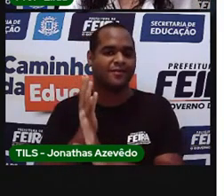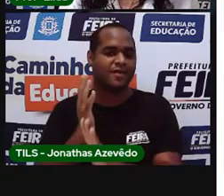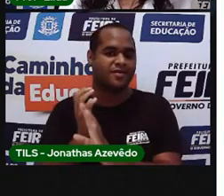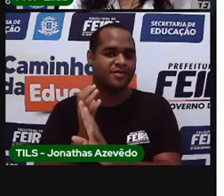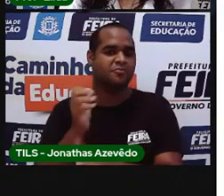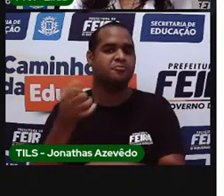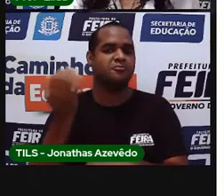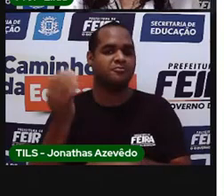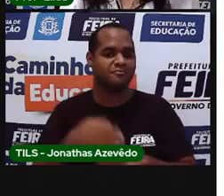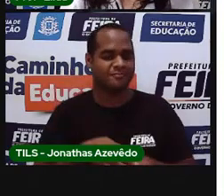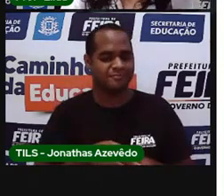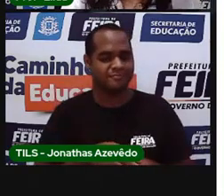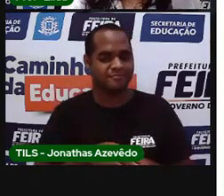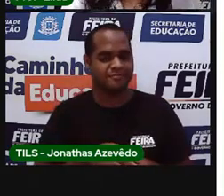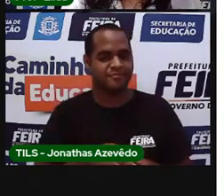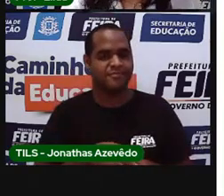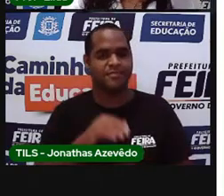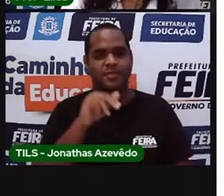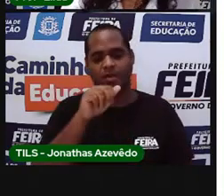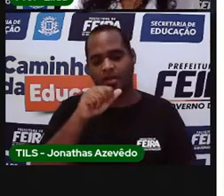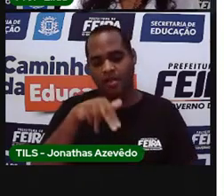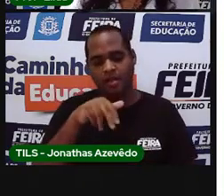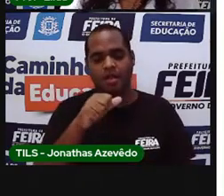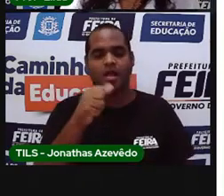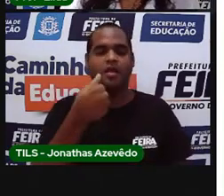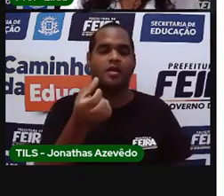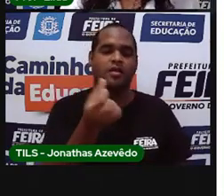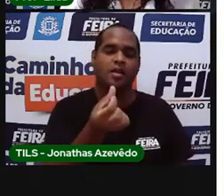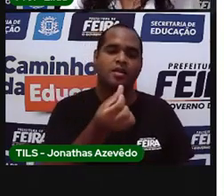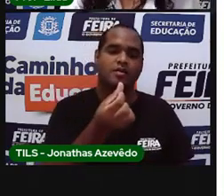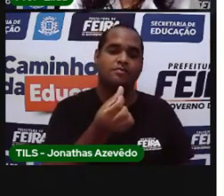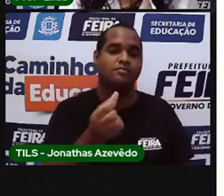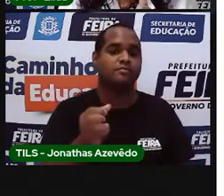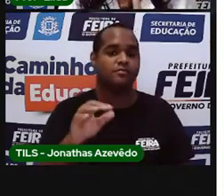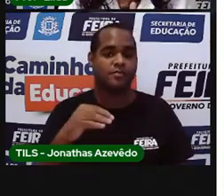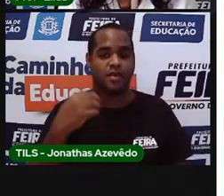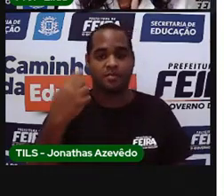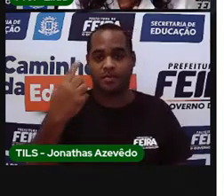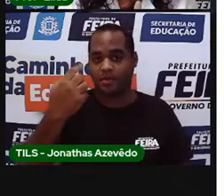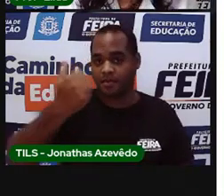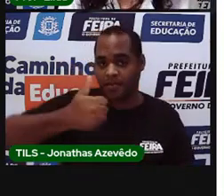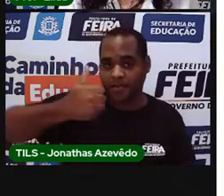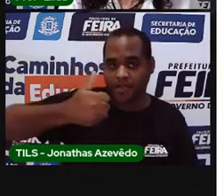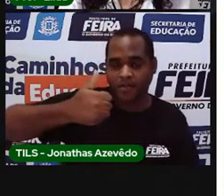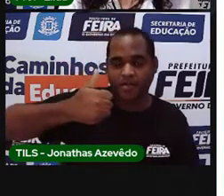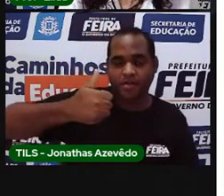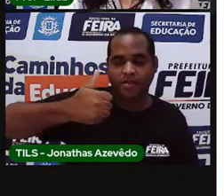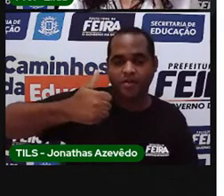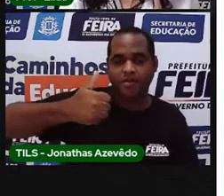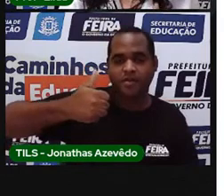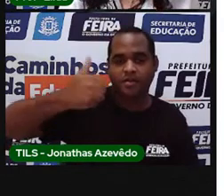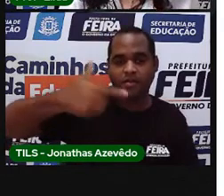Isso mesmo. Sexto lugar. Vamos ver? Primeiro,